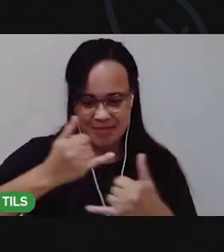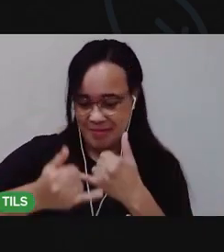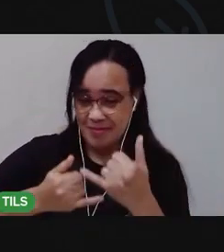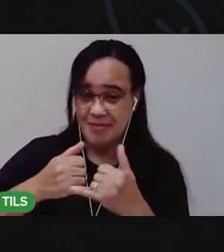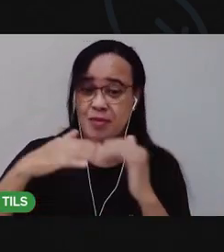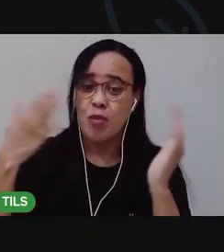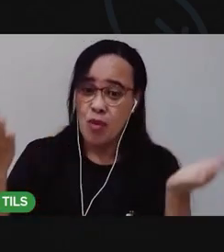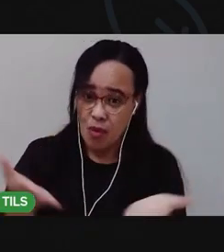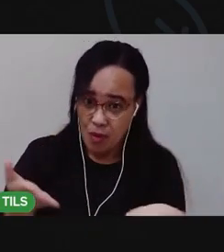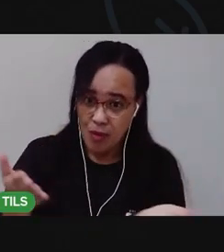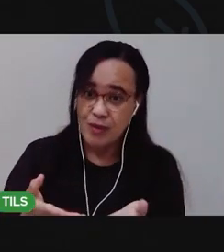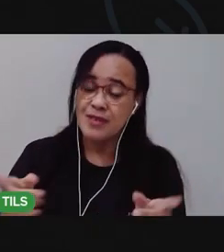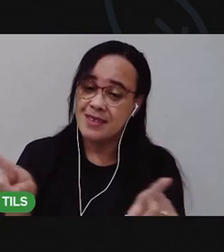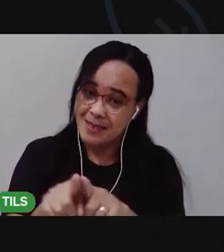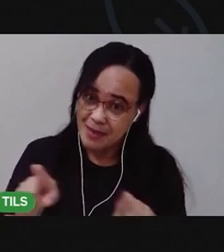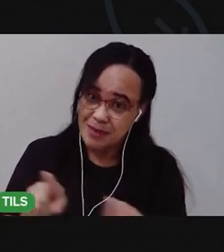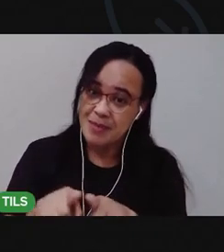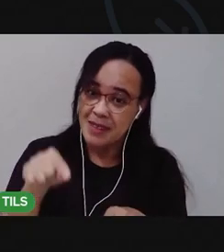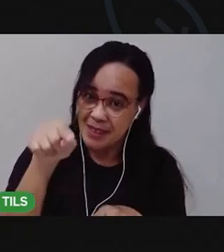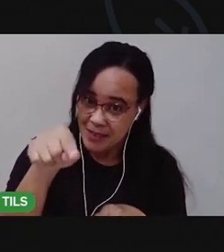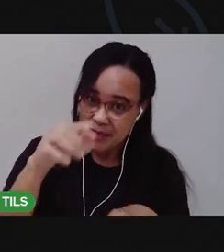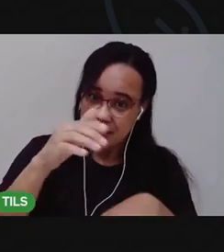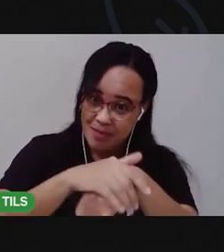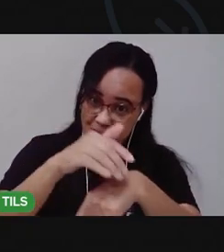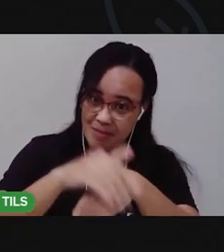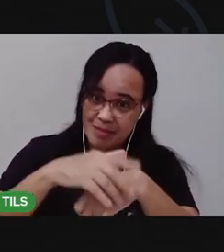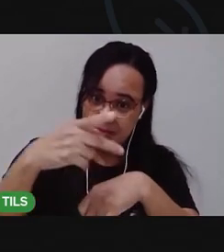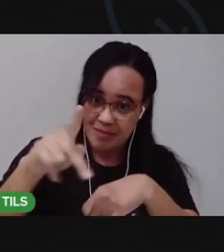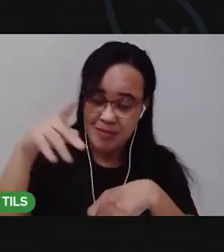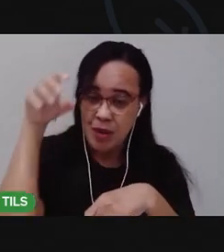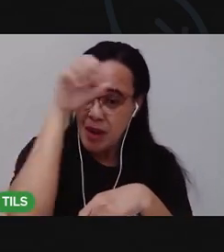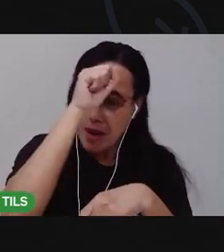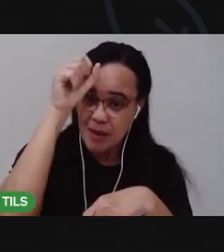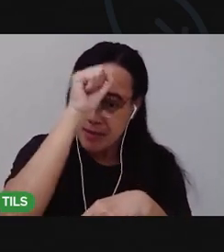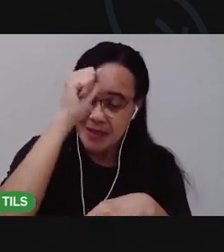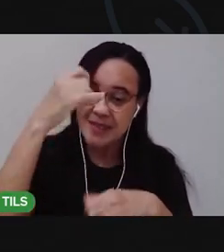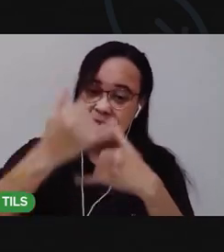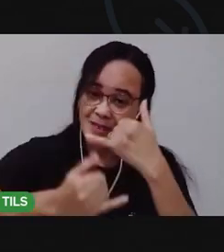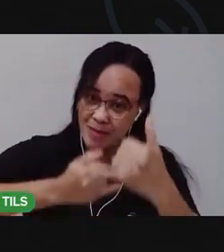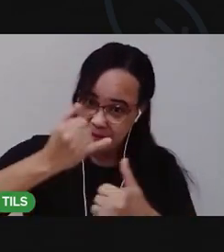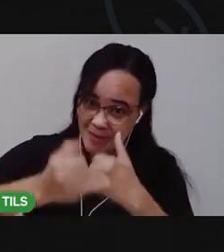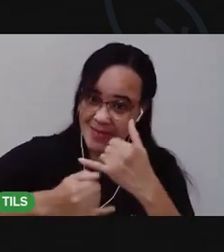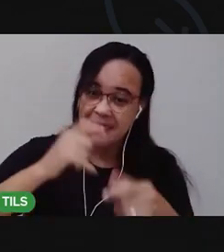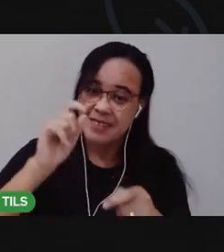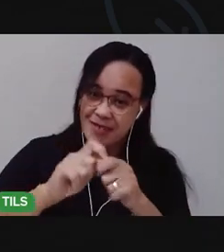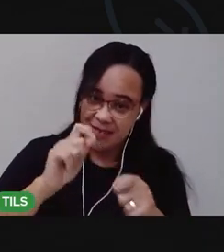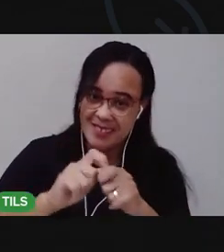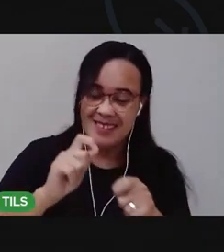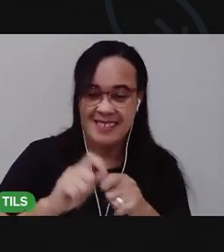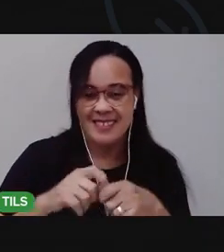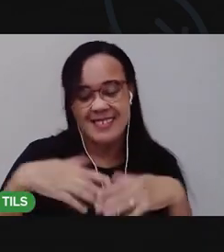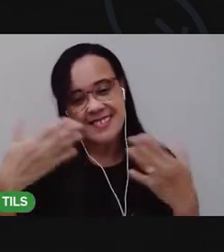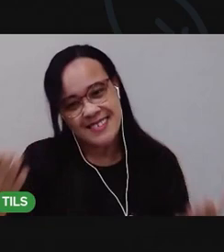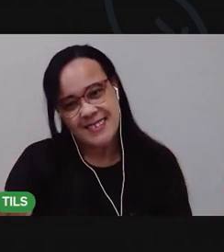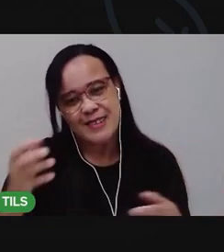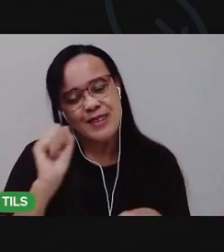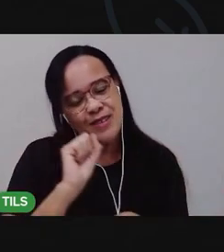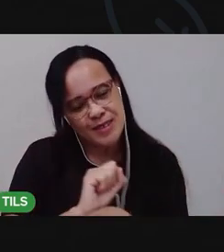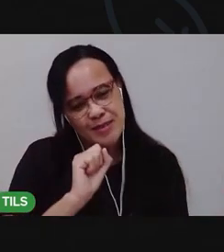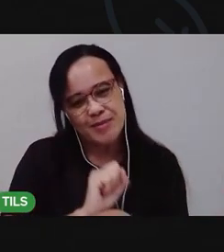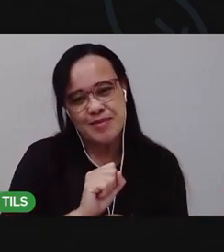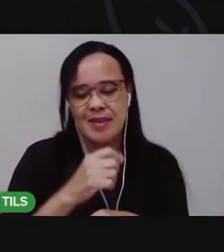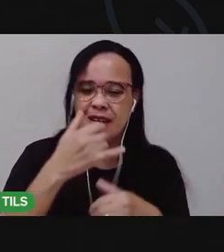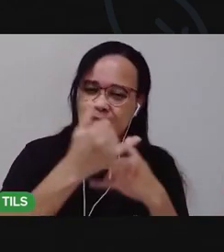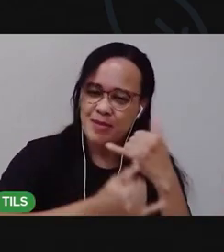brinquedo o telefone sem fio. Eu espero que você tenha gostado dessa aula. Tenha se divertido e aprendendo aqui